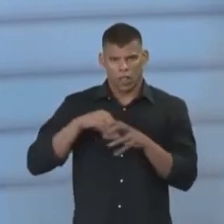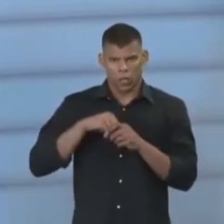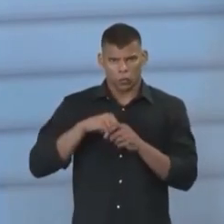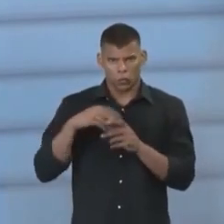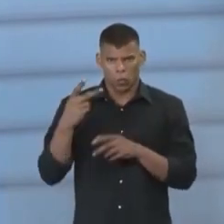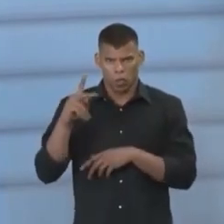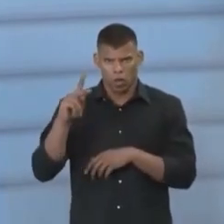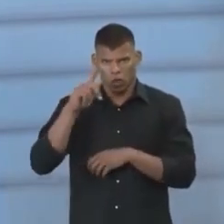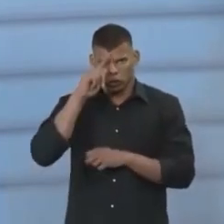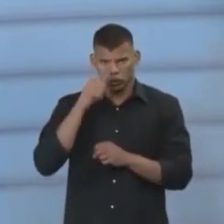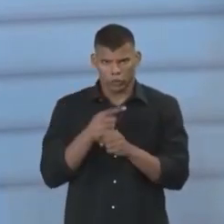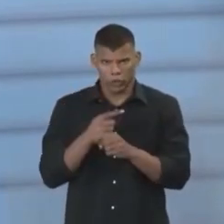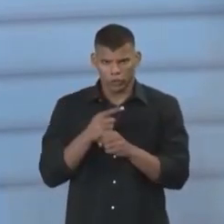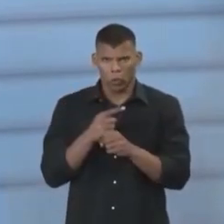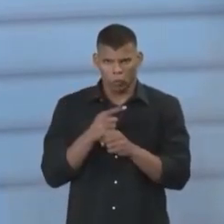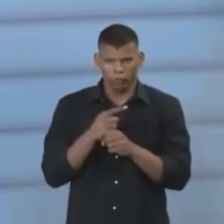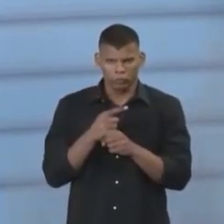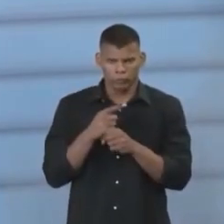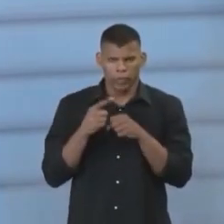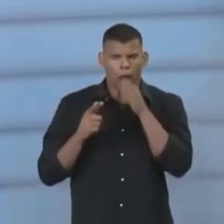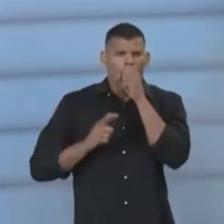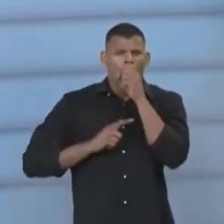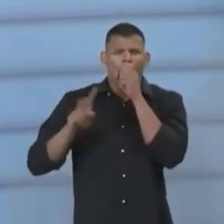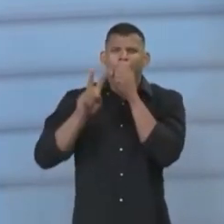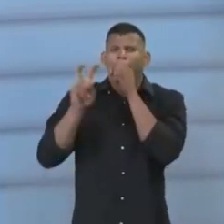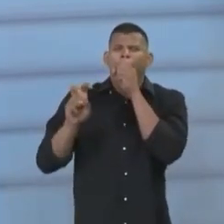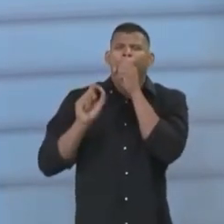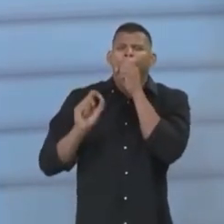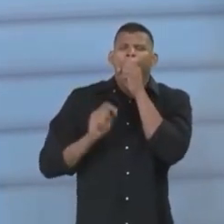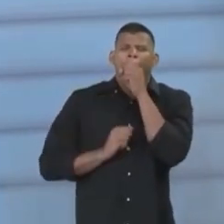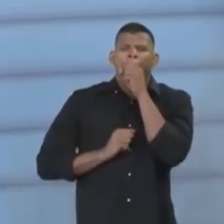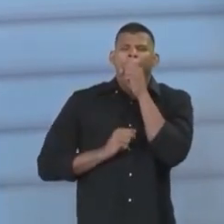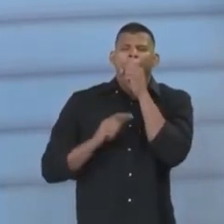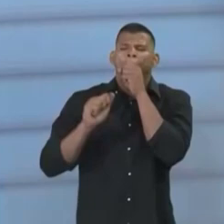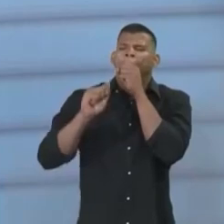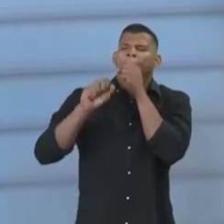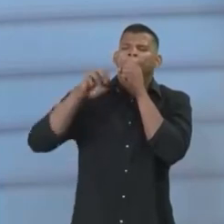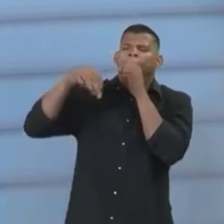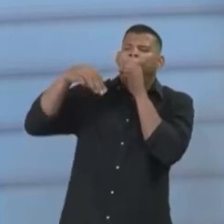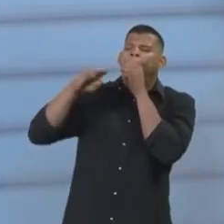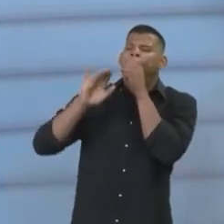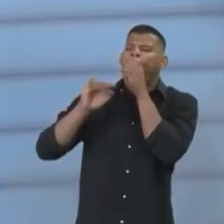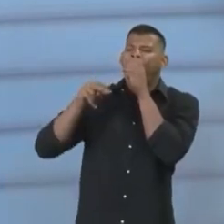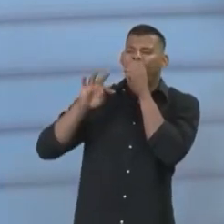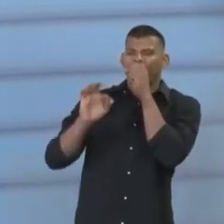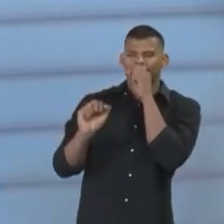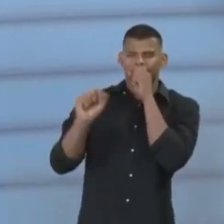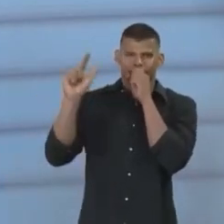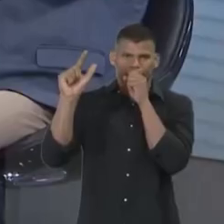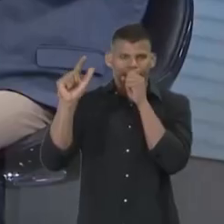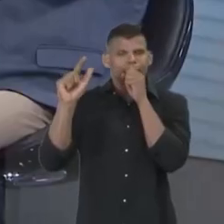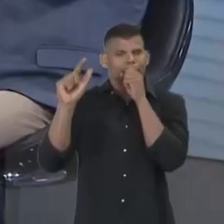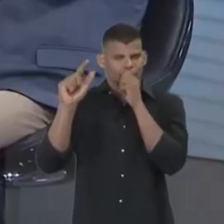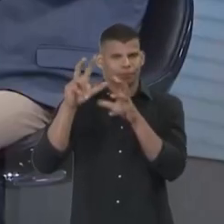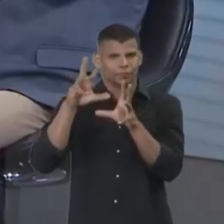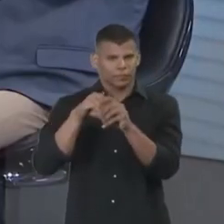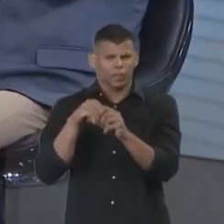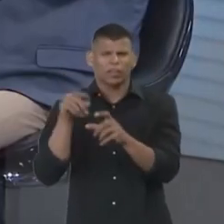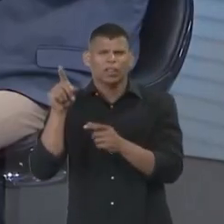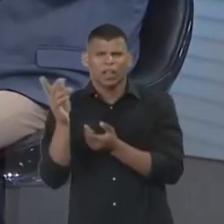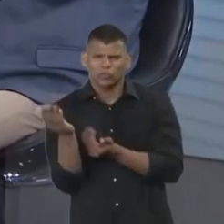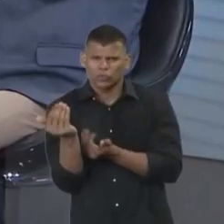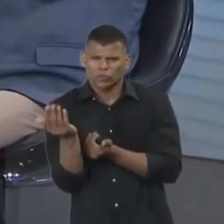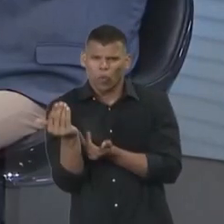política voltada para a questão ambiental. Há quem Inclusive, o segmento jovem, né? Porque a eleição lá, um